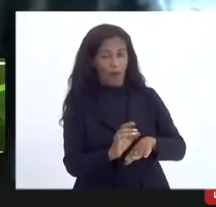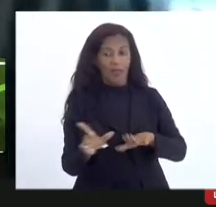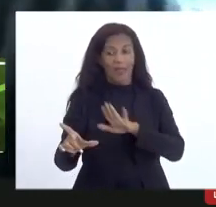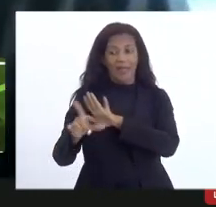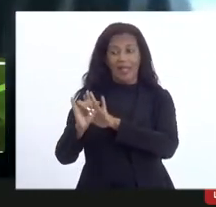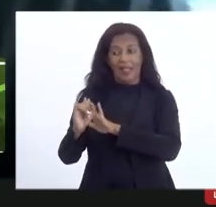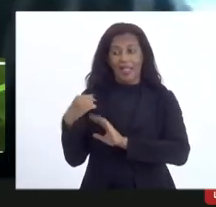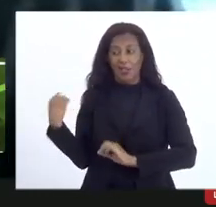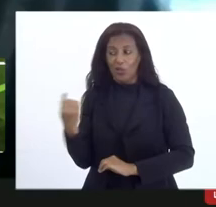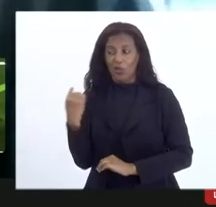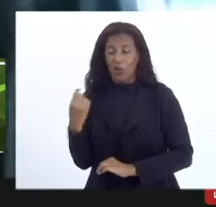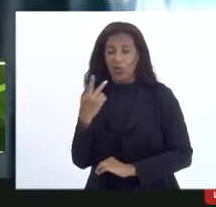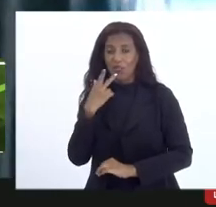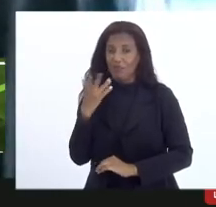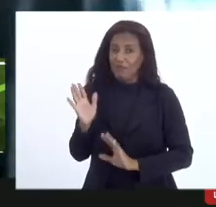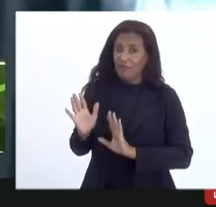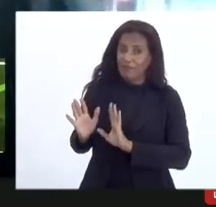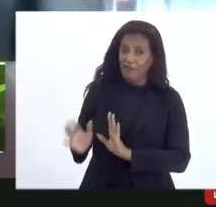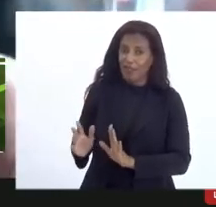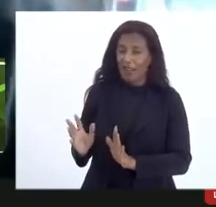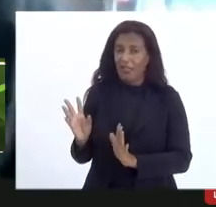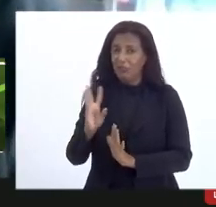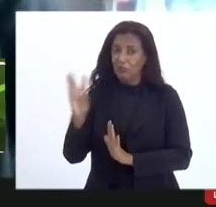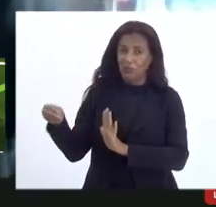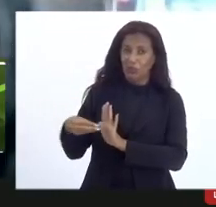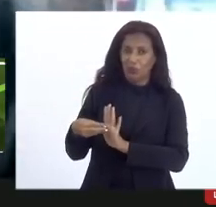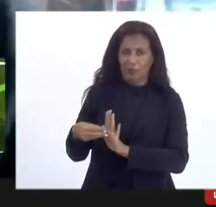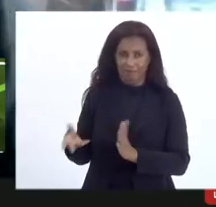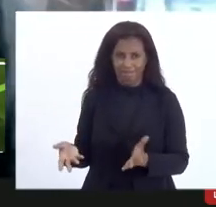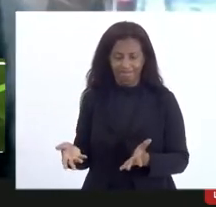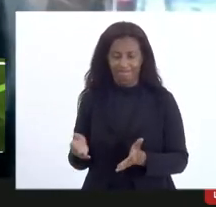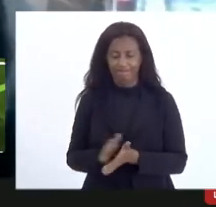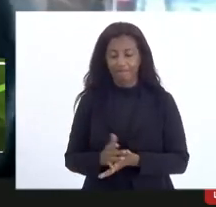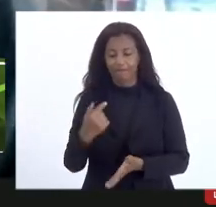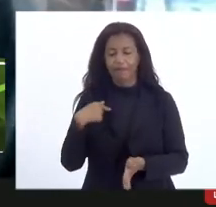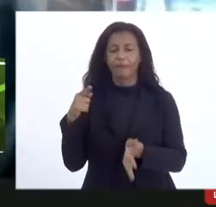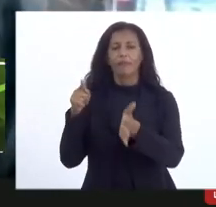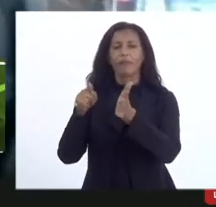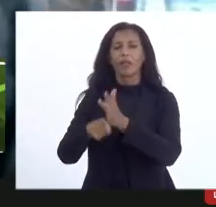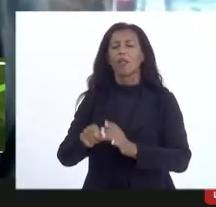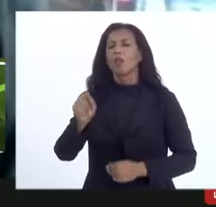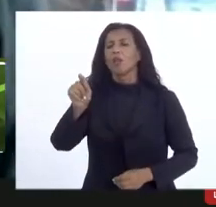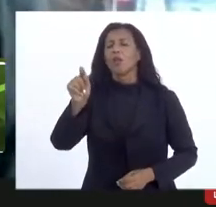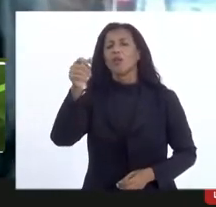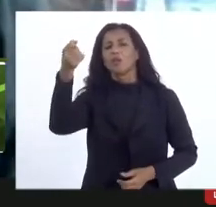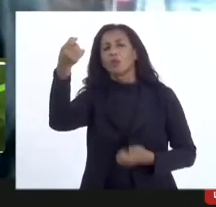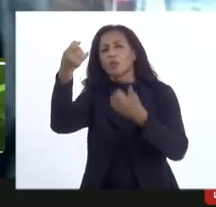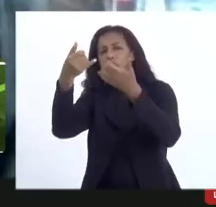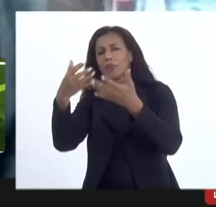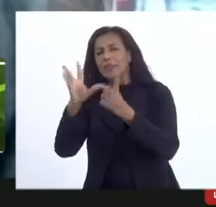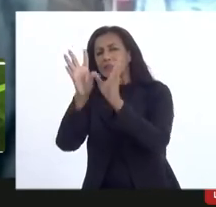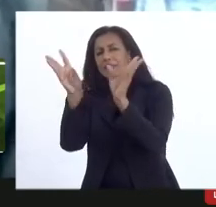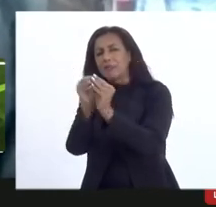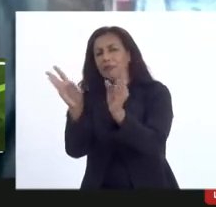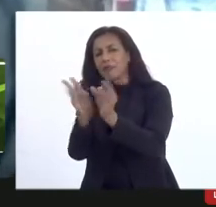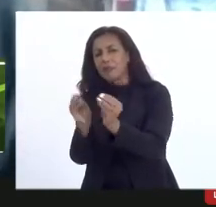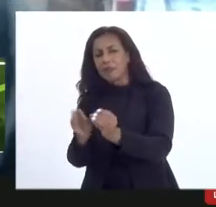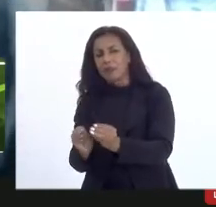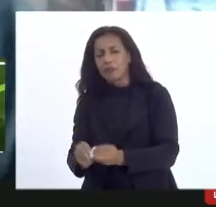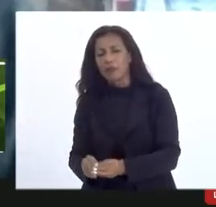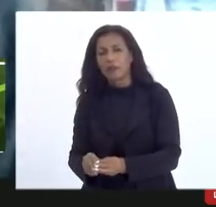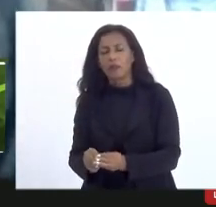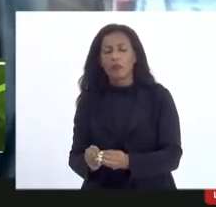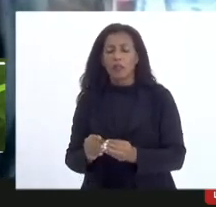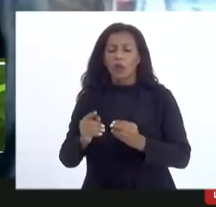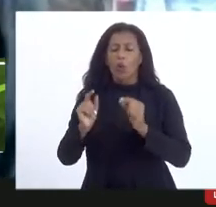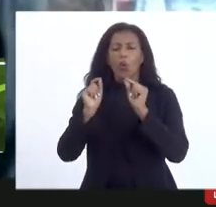nossa dizer que nesse caso não se aplica a minha pergunta é o seguinte do que você está falando de simplificação o que que a